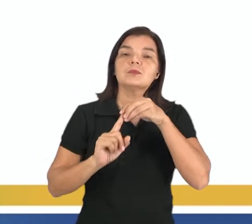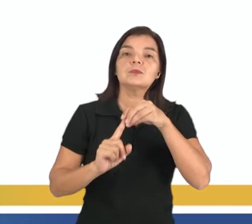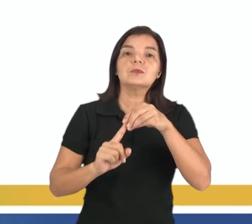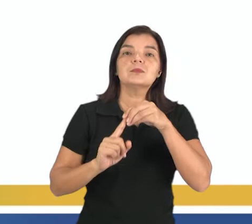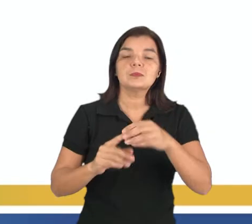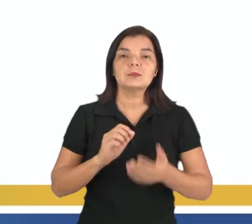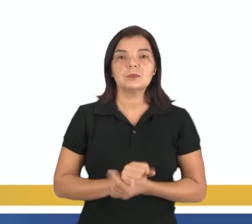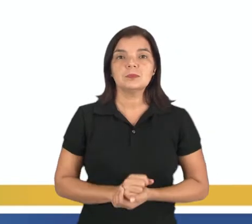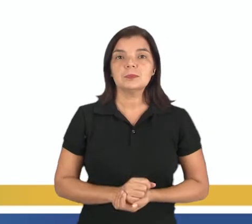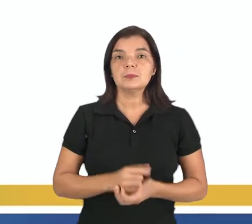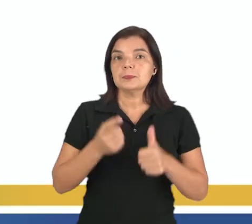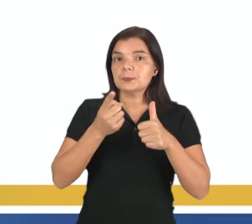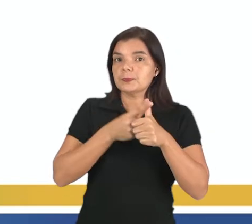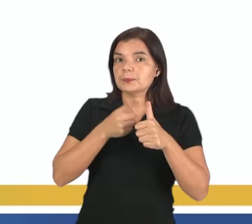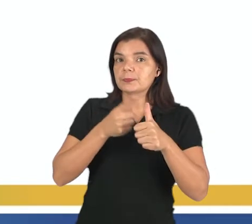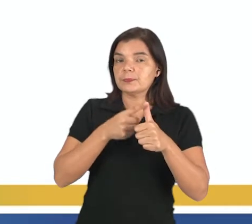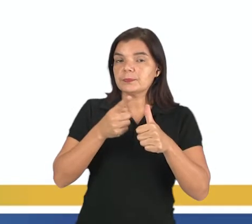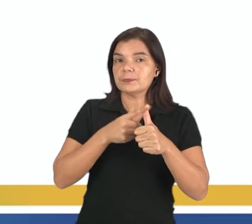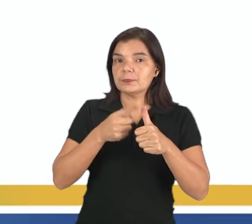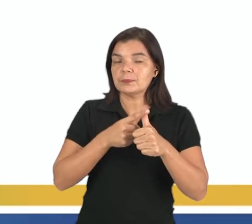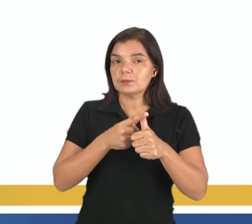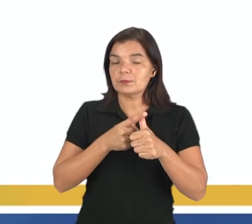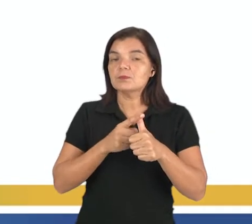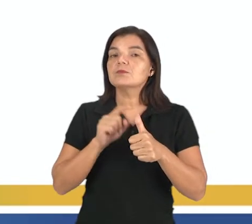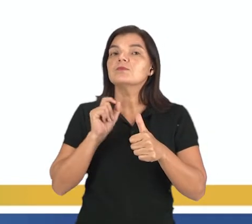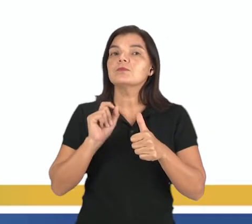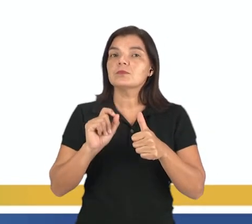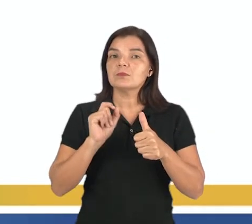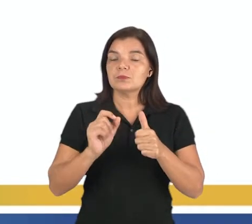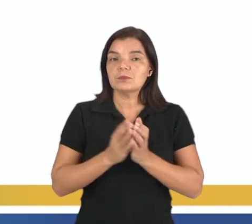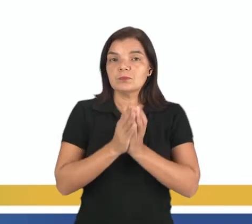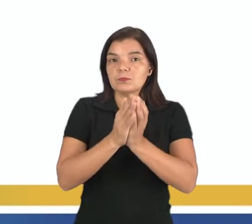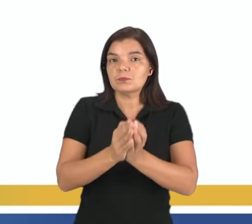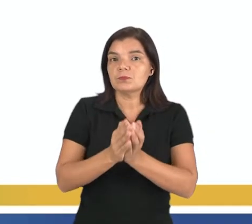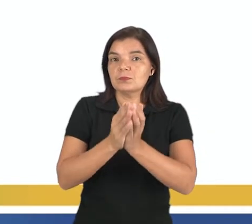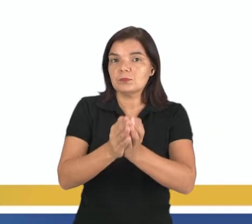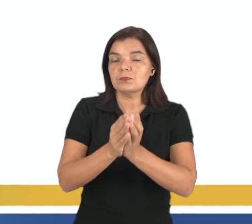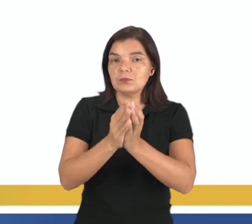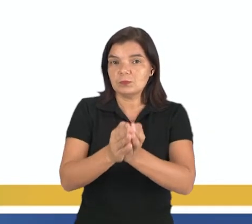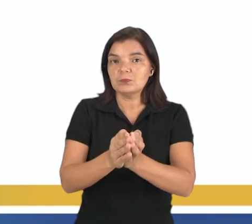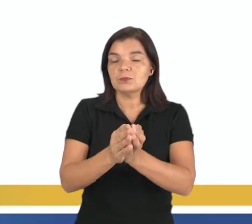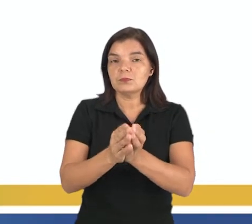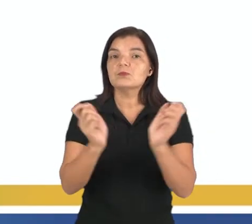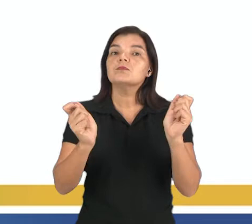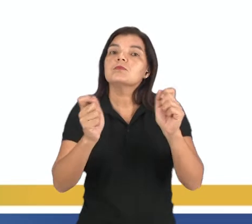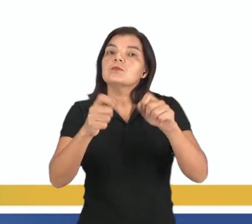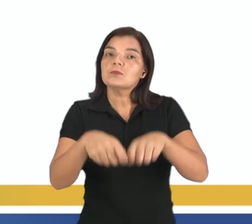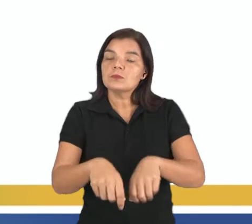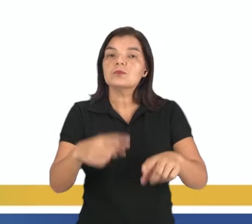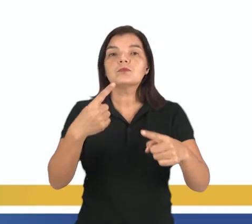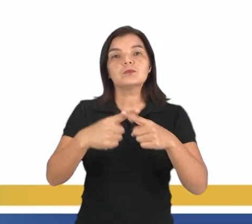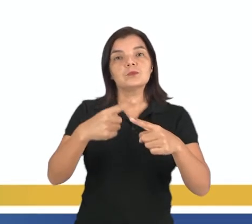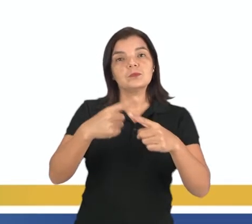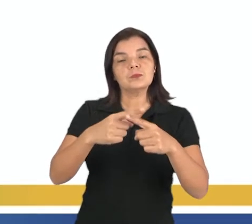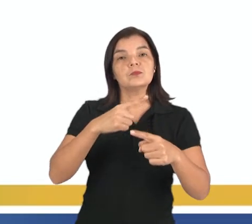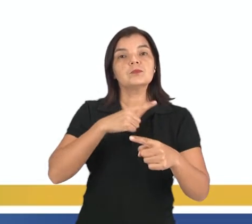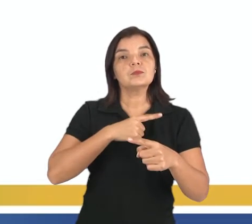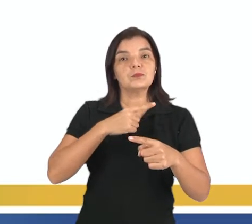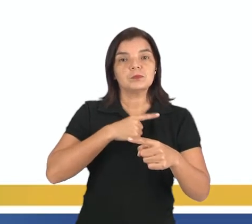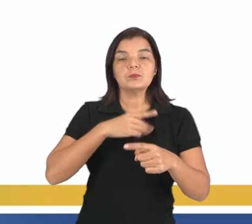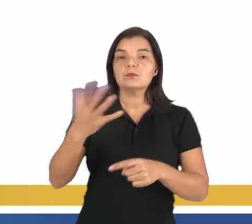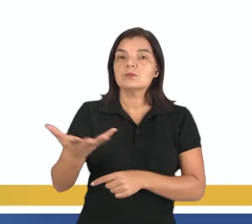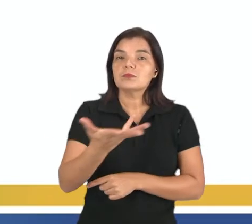buscavam? Primeiramente, se deu as grandes navegações, elas foram possíveis, porque houve um grande